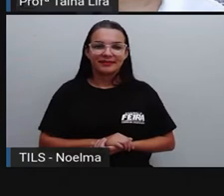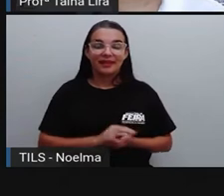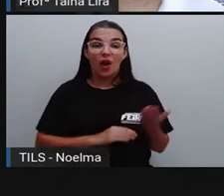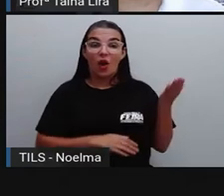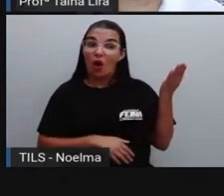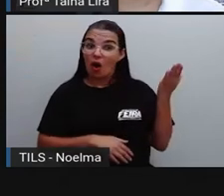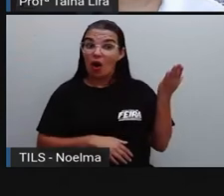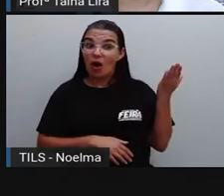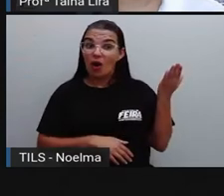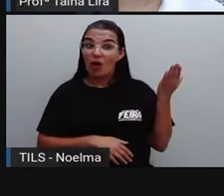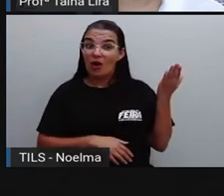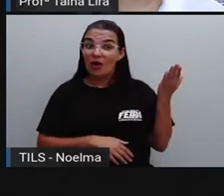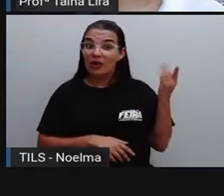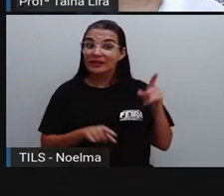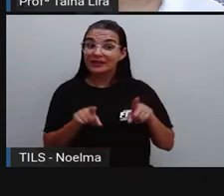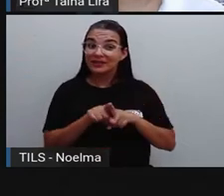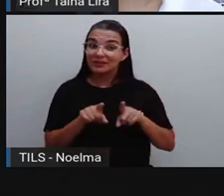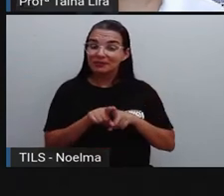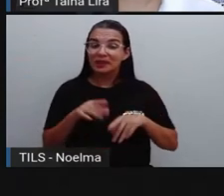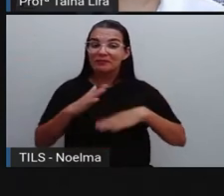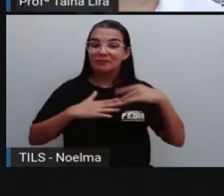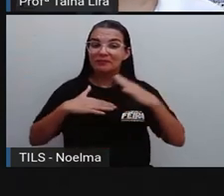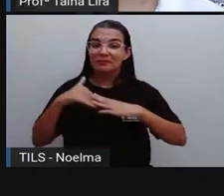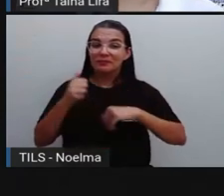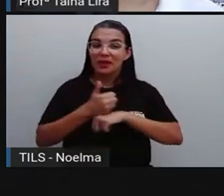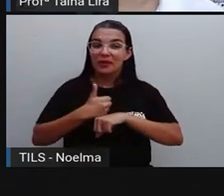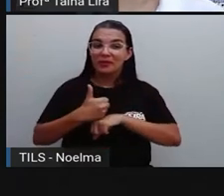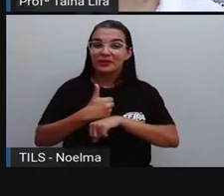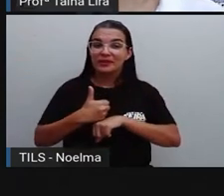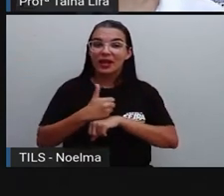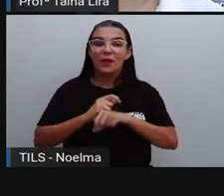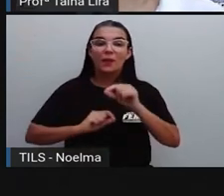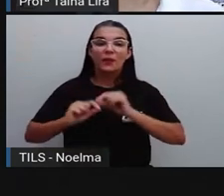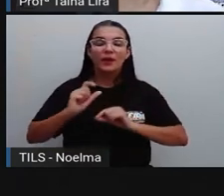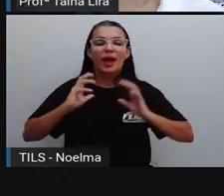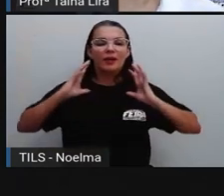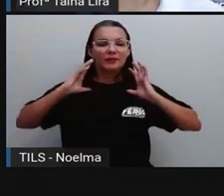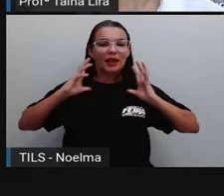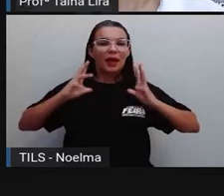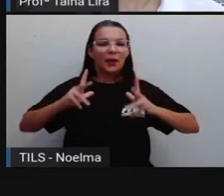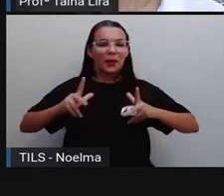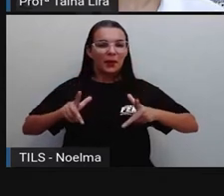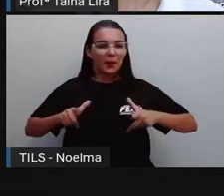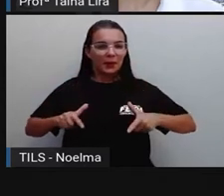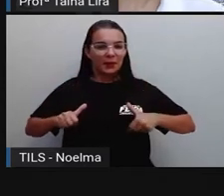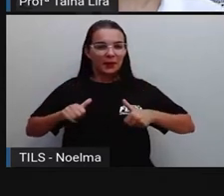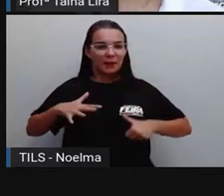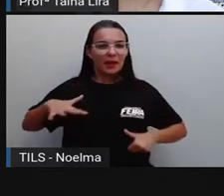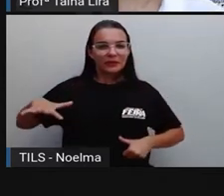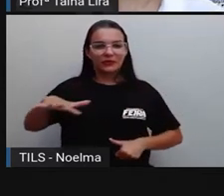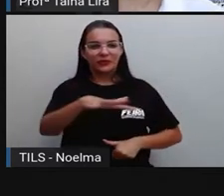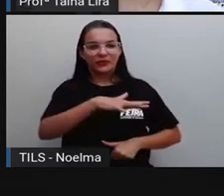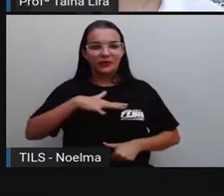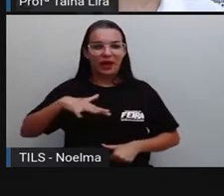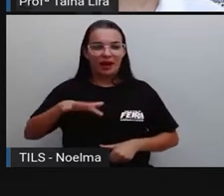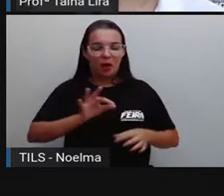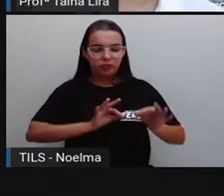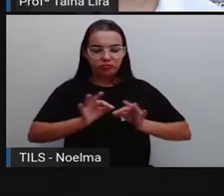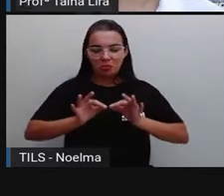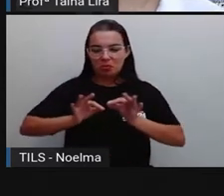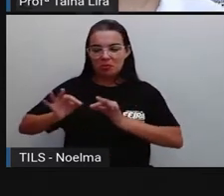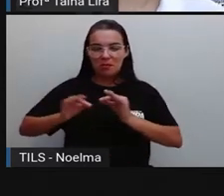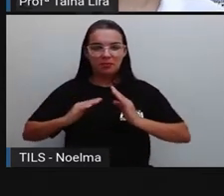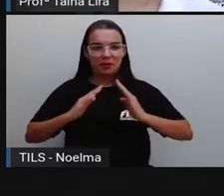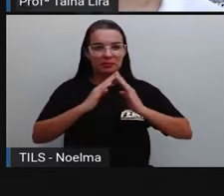Olha lá. E essa moça aqui, que é a arrumadeira, tá? Ela está ali